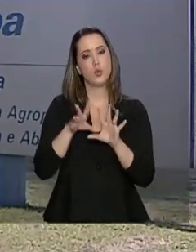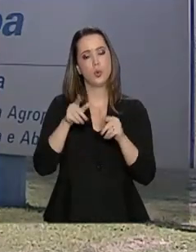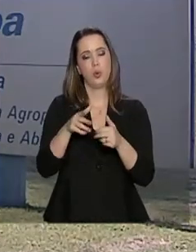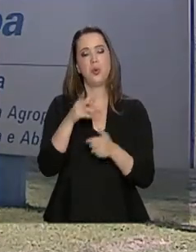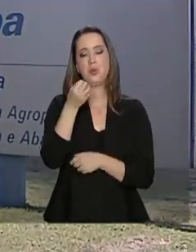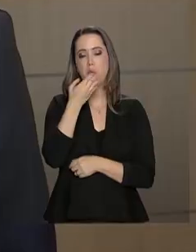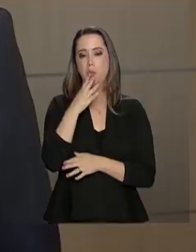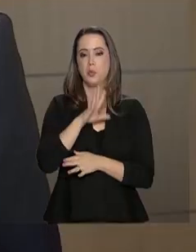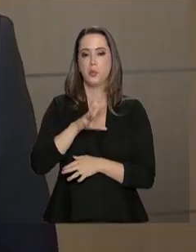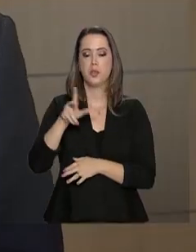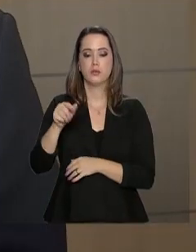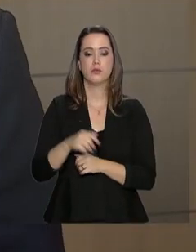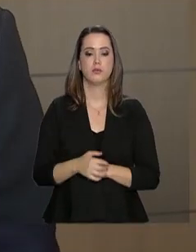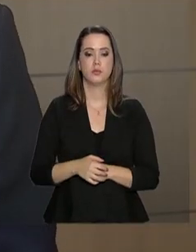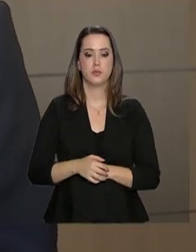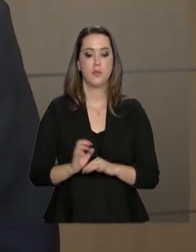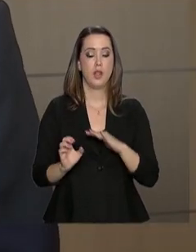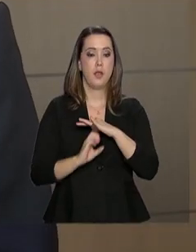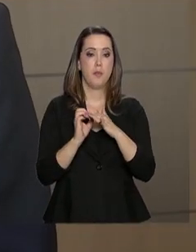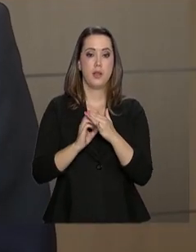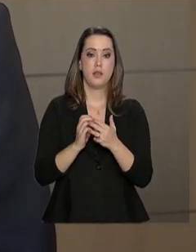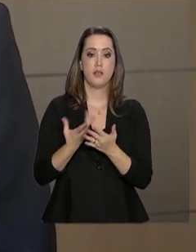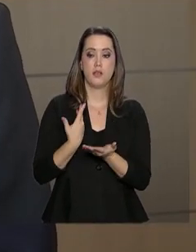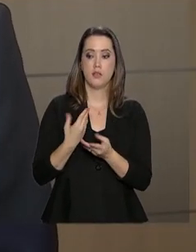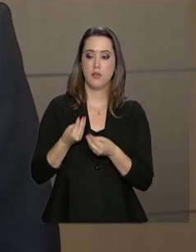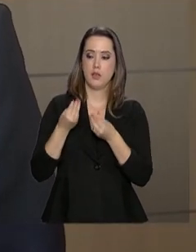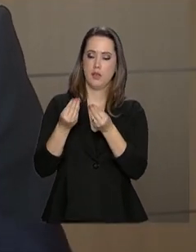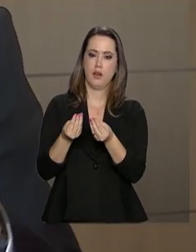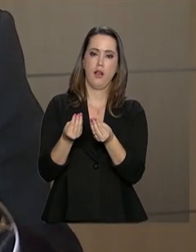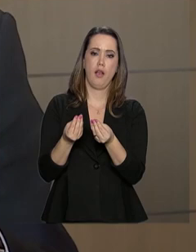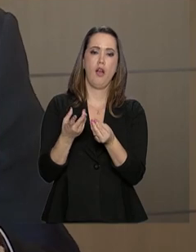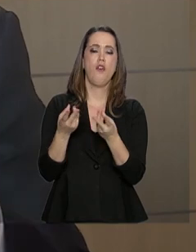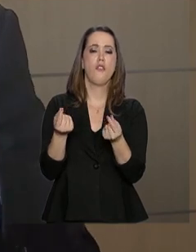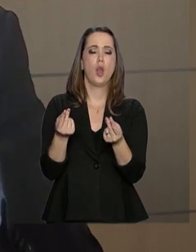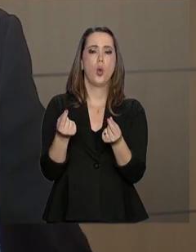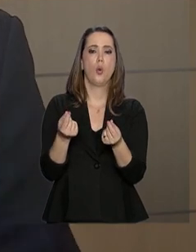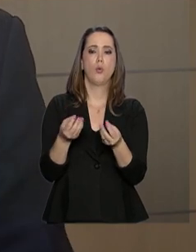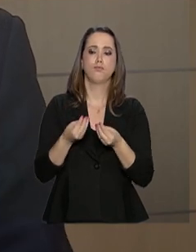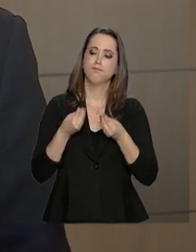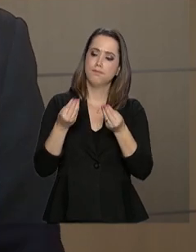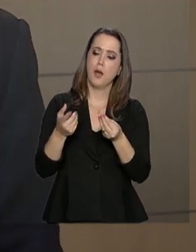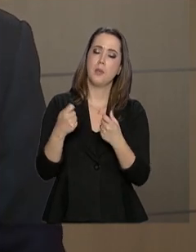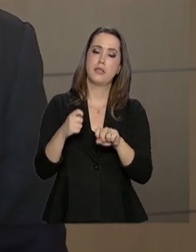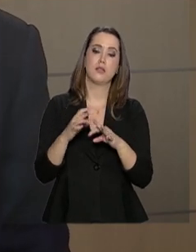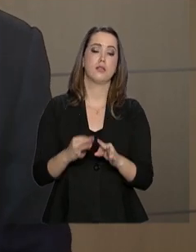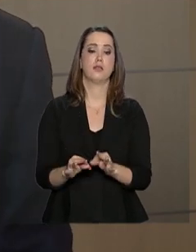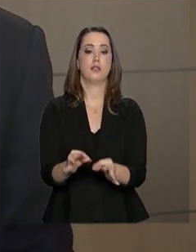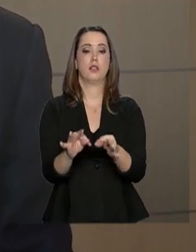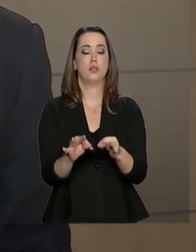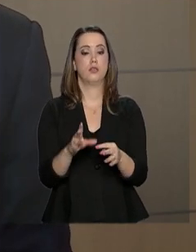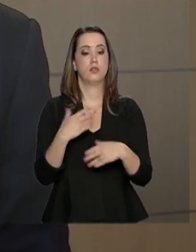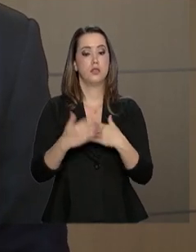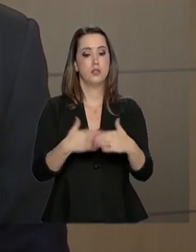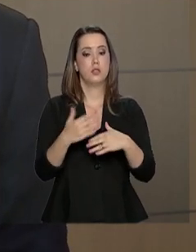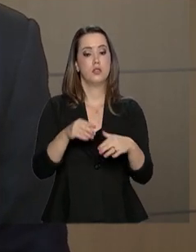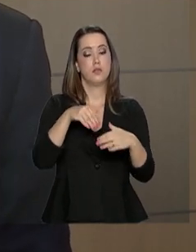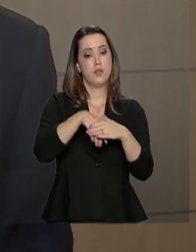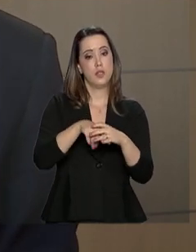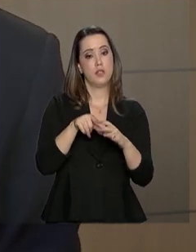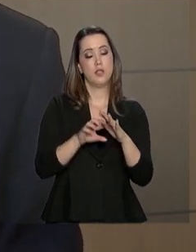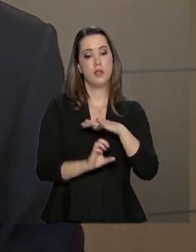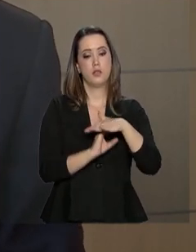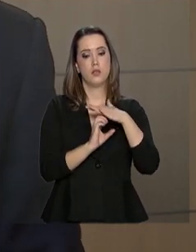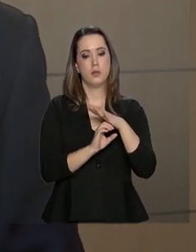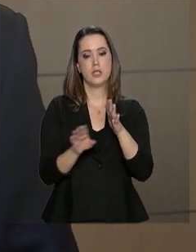todo mundo ganha. A Embrapa, para entregar valor para a sociedade, ela necessita que as tecnologias que são desenvolvidas por ela